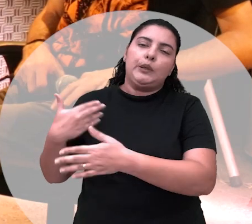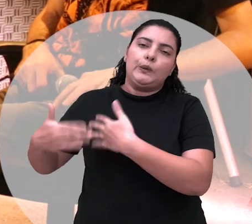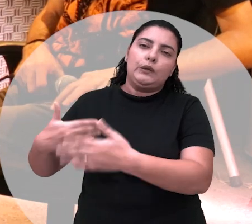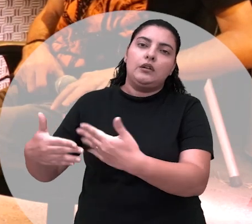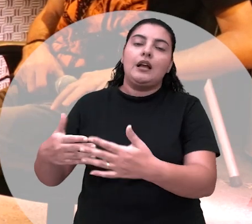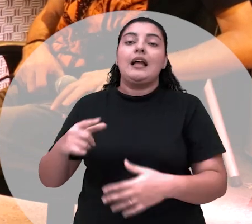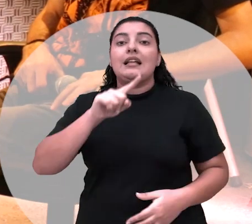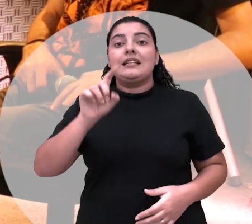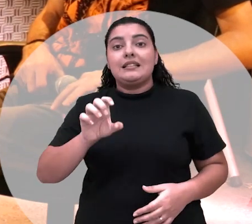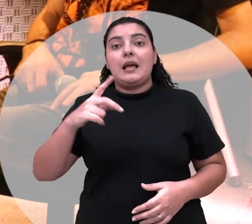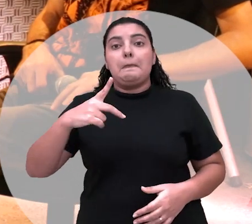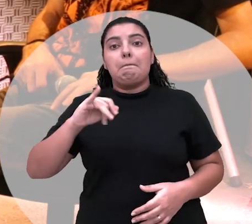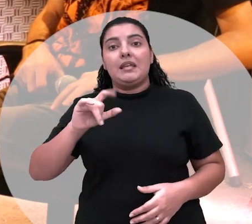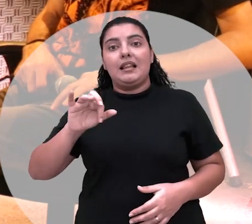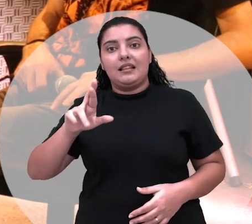Zé Pelinta conheceu ela